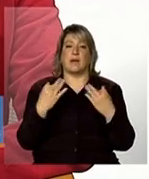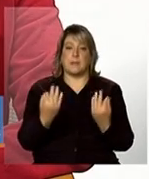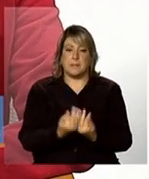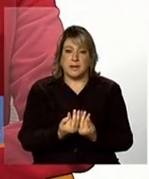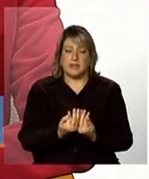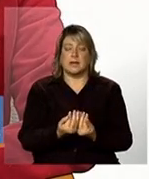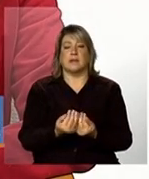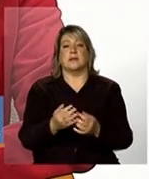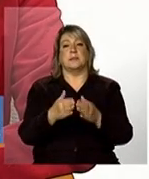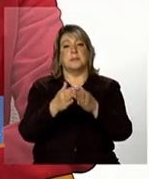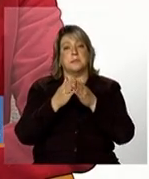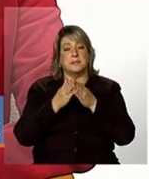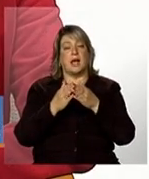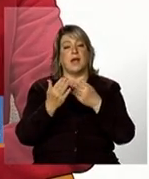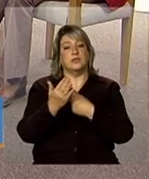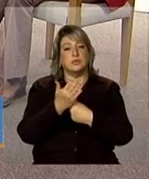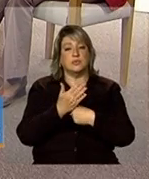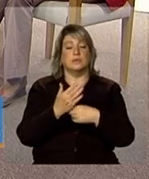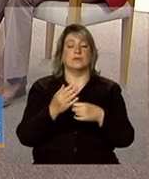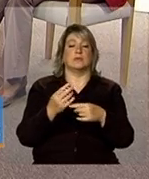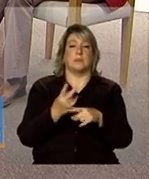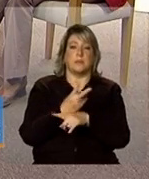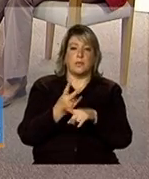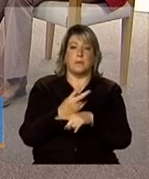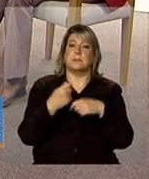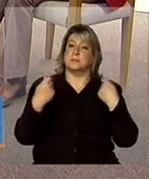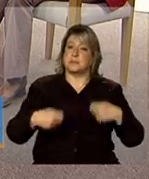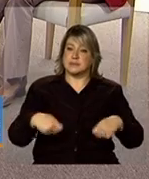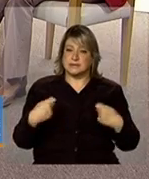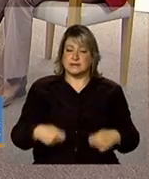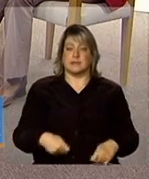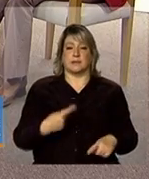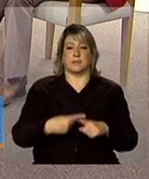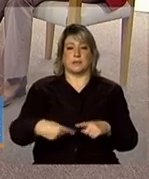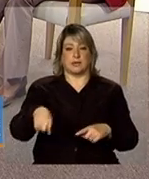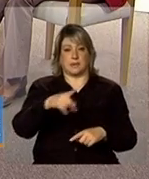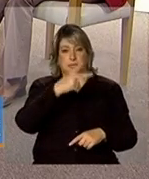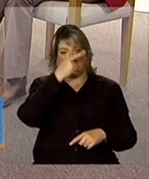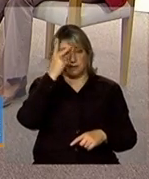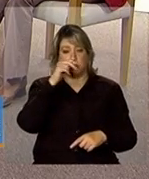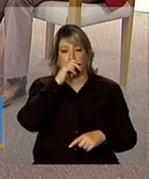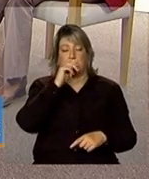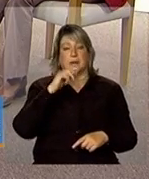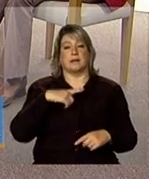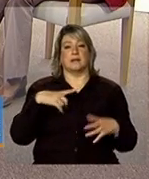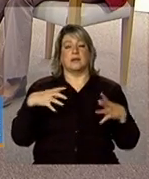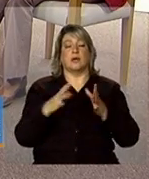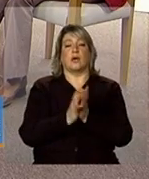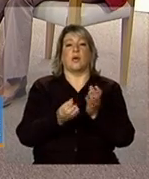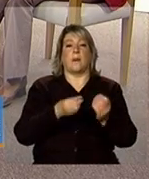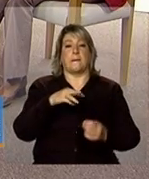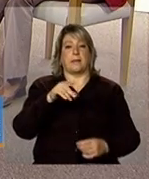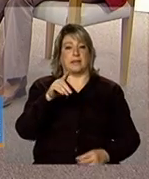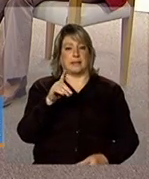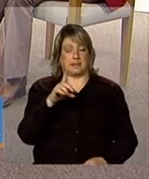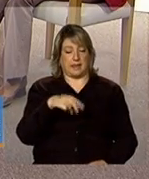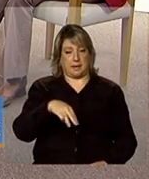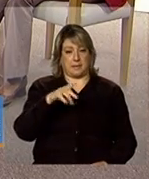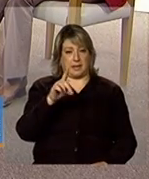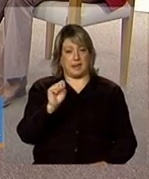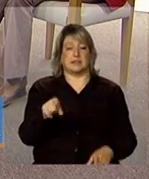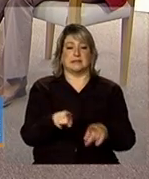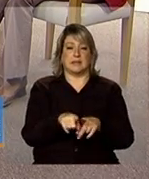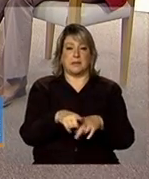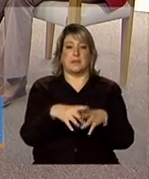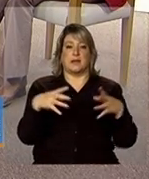assistência social para que o maior número de pessoas e atores possíveis deem suporte para essa demanda e pelo MDS também a gente está à disposição pelos